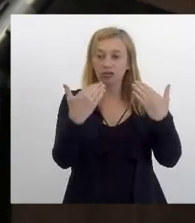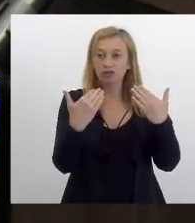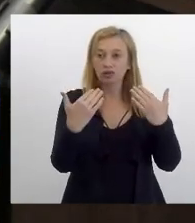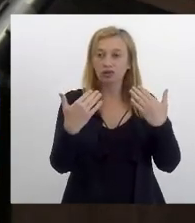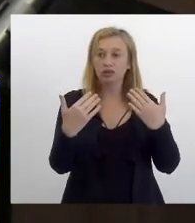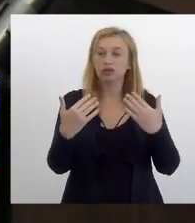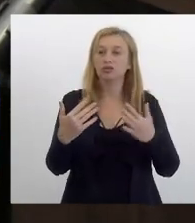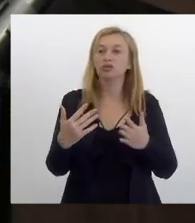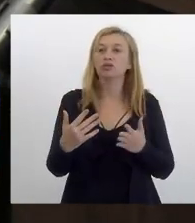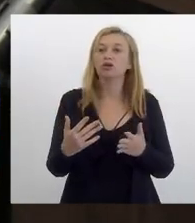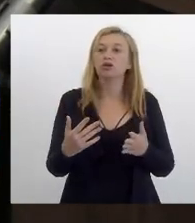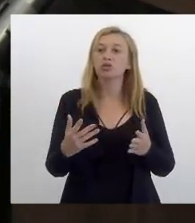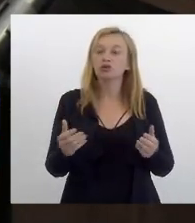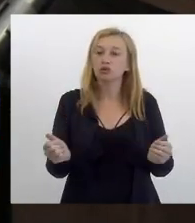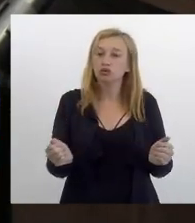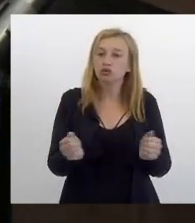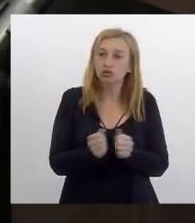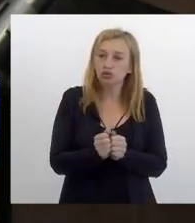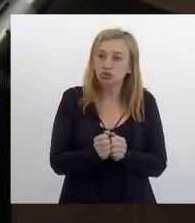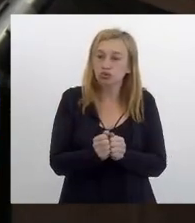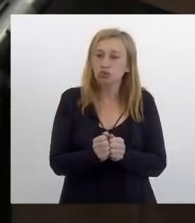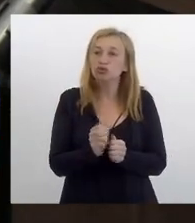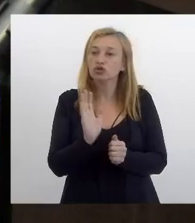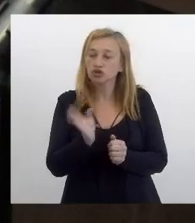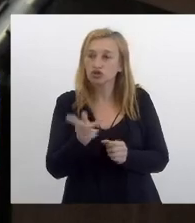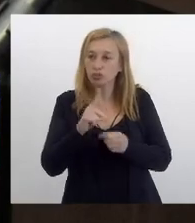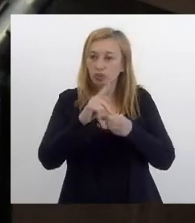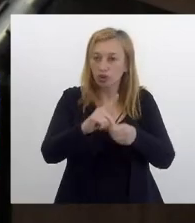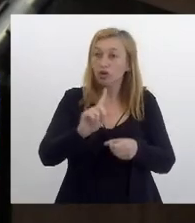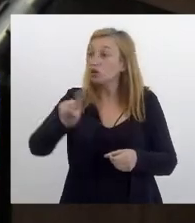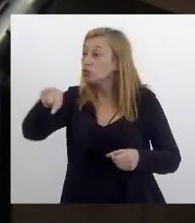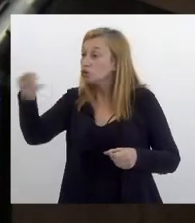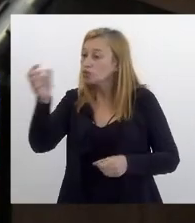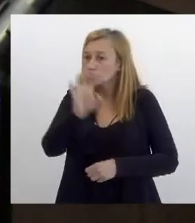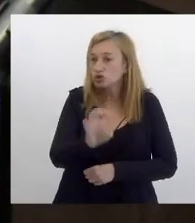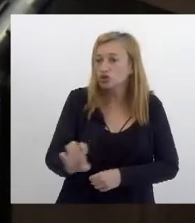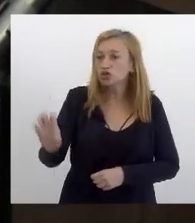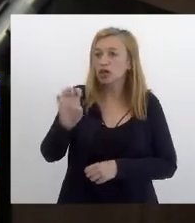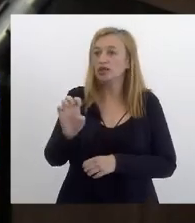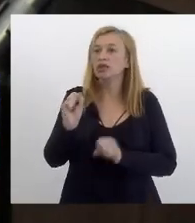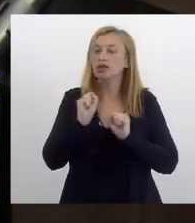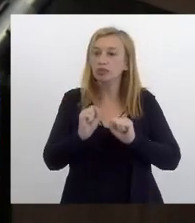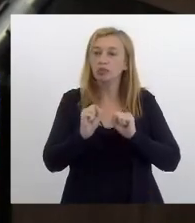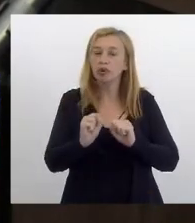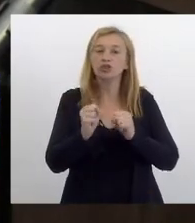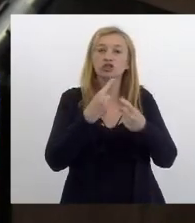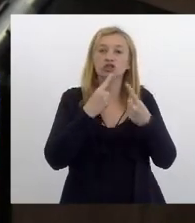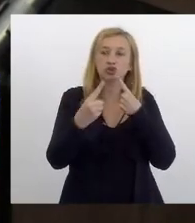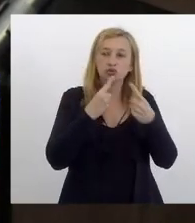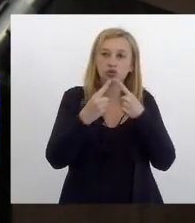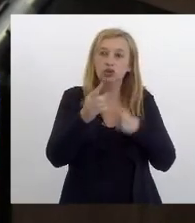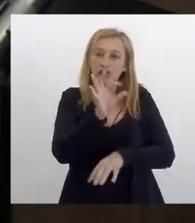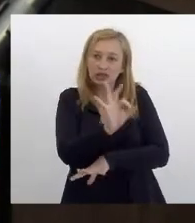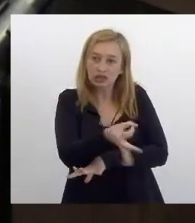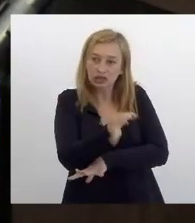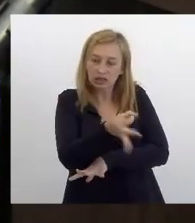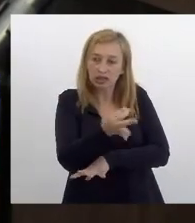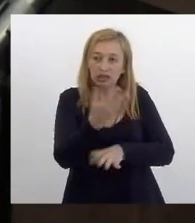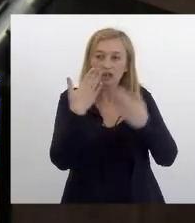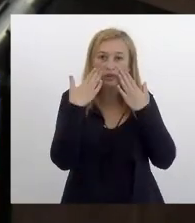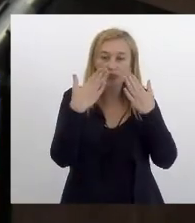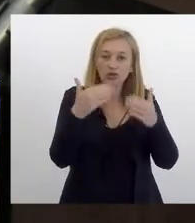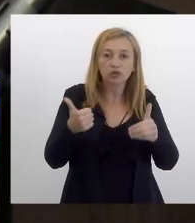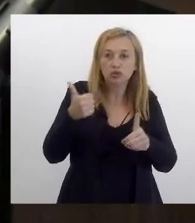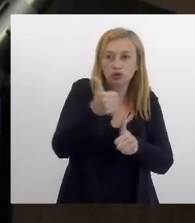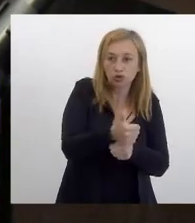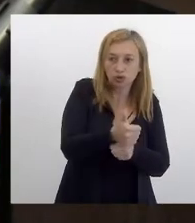a participação já de procuradoras de outros estados para que a gente possa discutir de fato e apresentar um